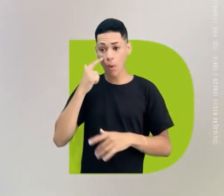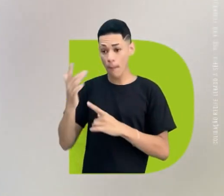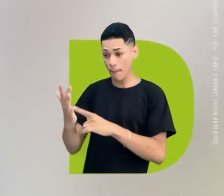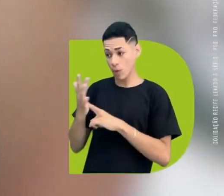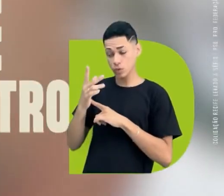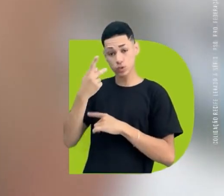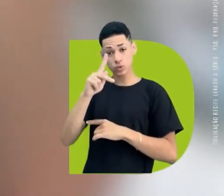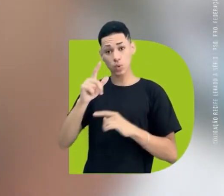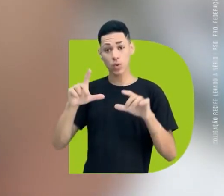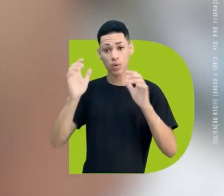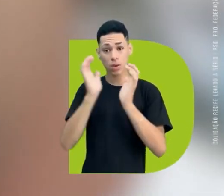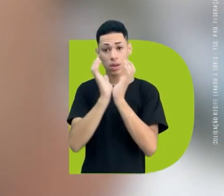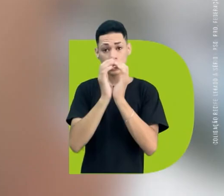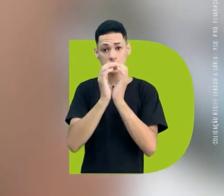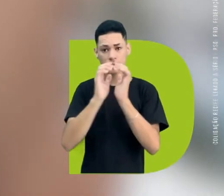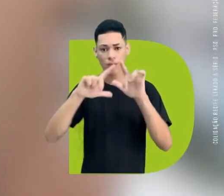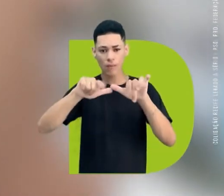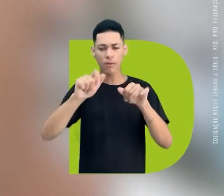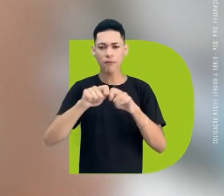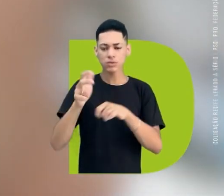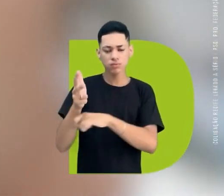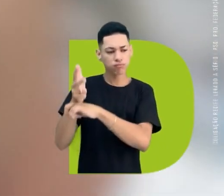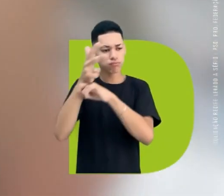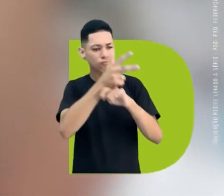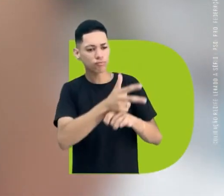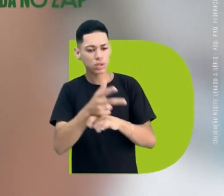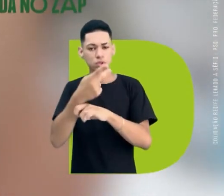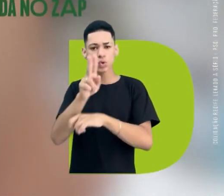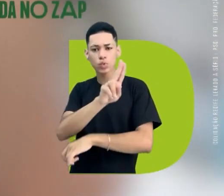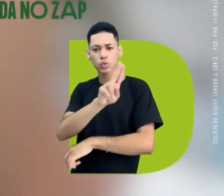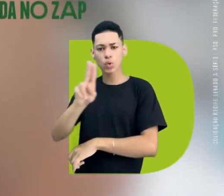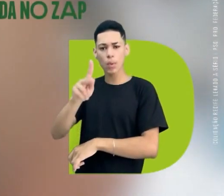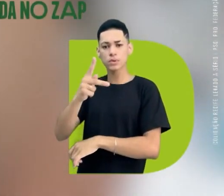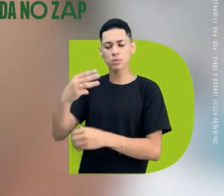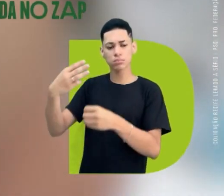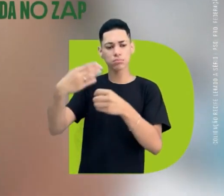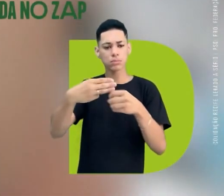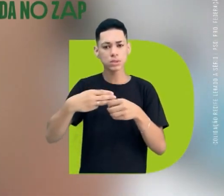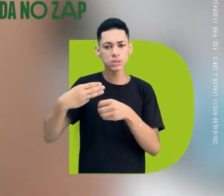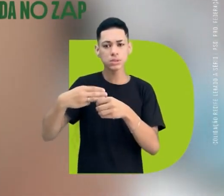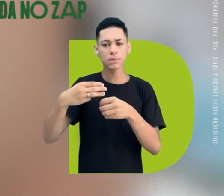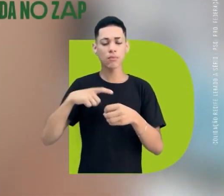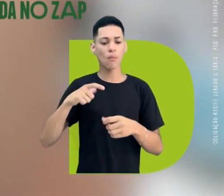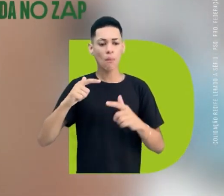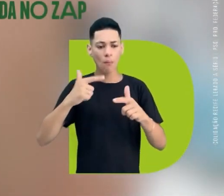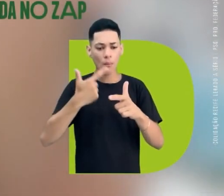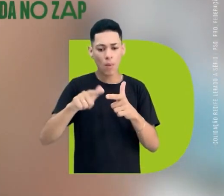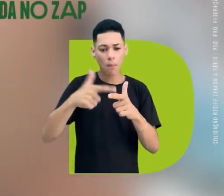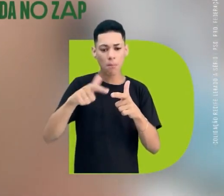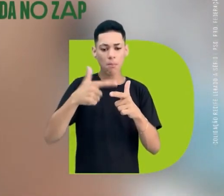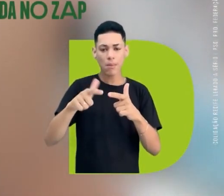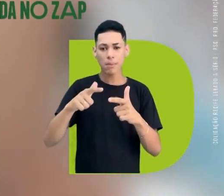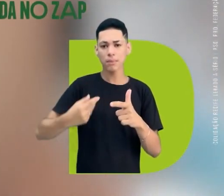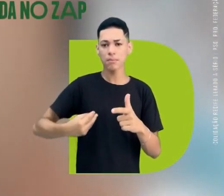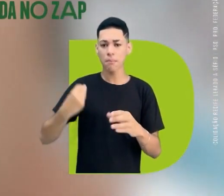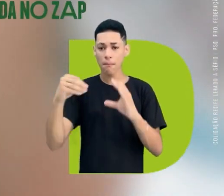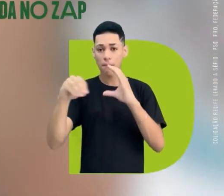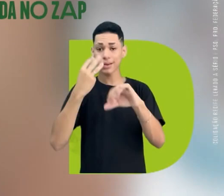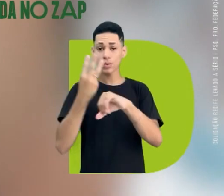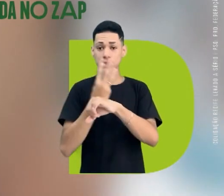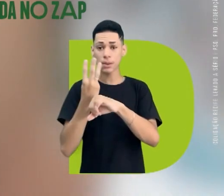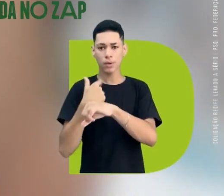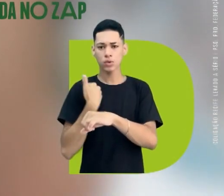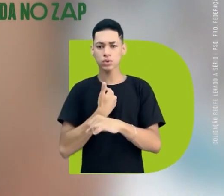muito lixo. Mostra pra gente o seu Recife sem filtro. Faz um vídeo, fala o seu nome, o seu bairro, os problemas que você enfrenta.